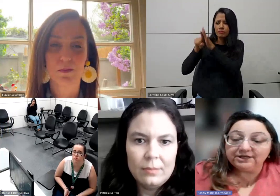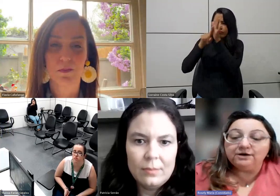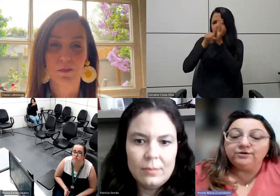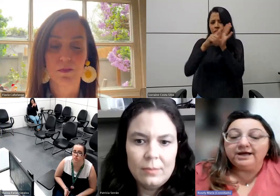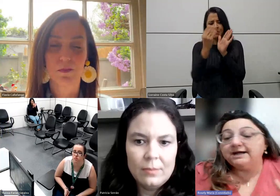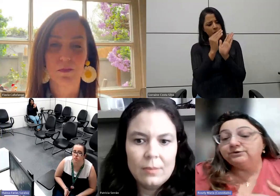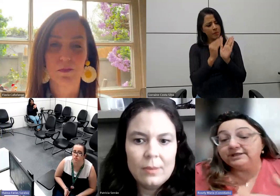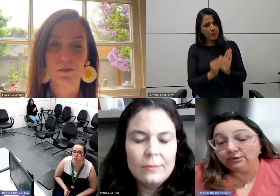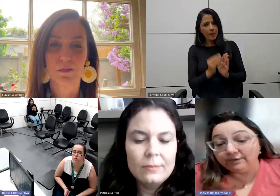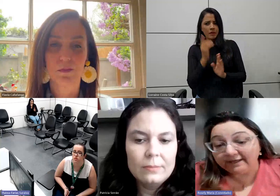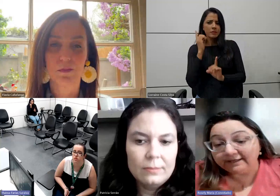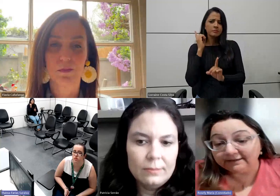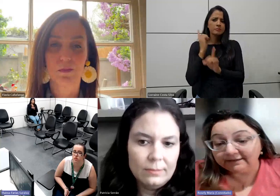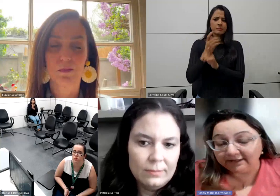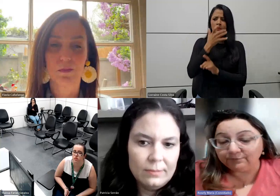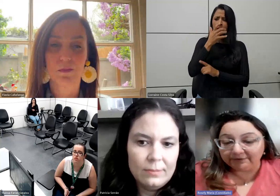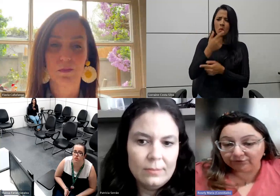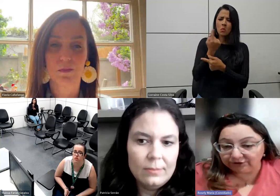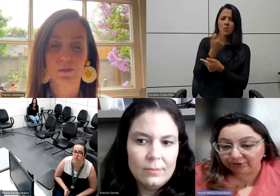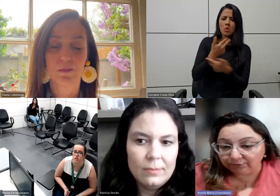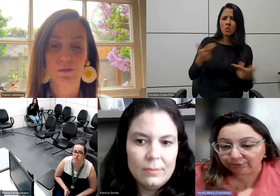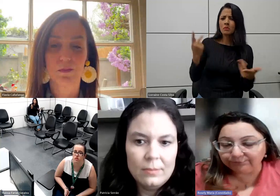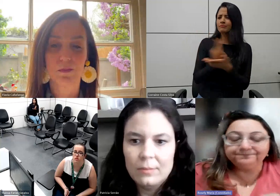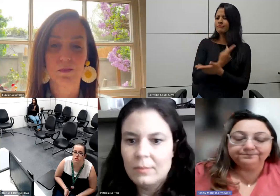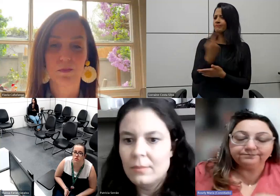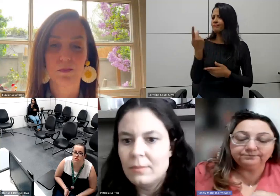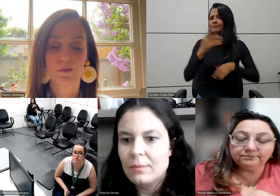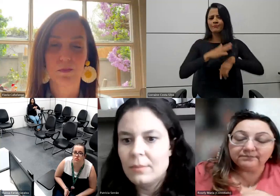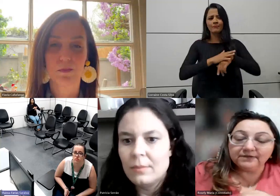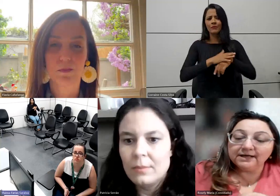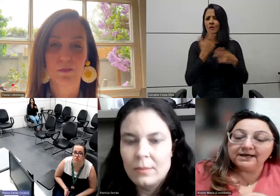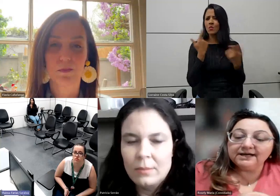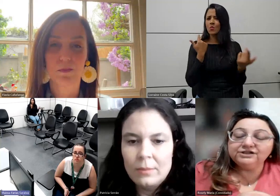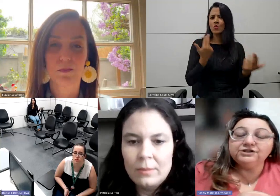descobrimos que tinha algo errado e que não era nenhuma patologia comum.